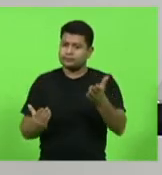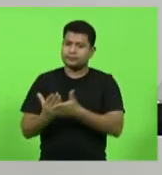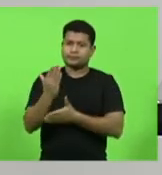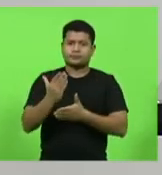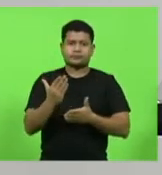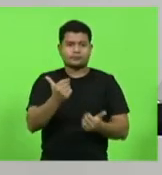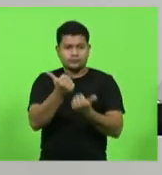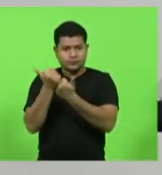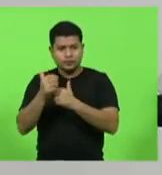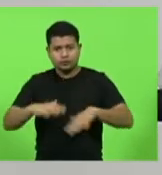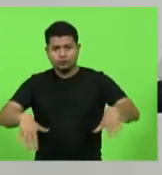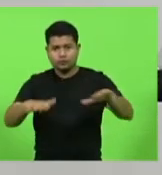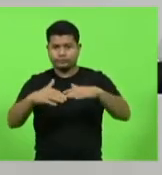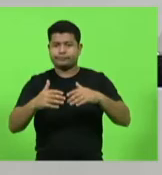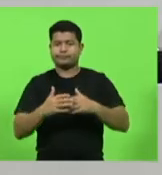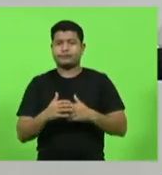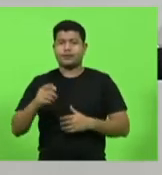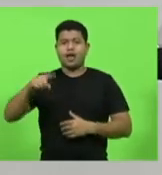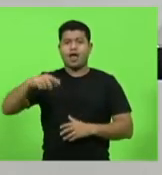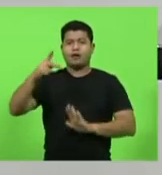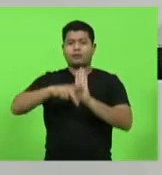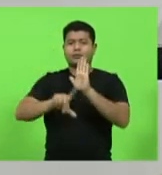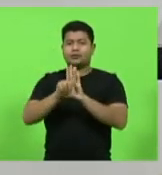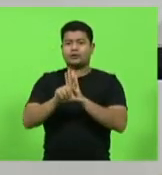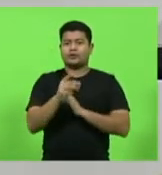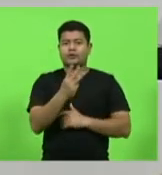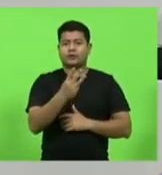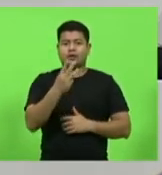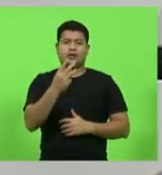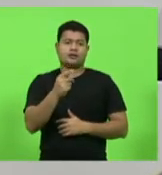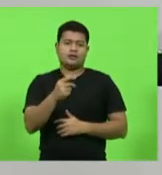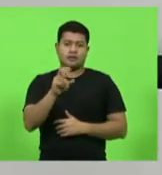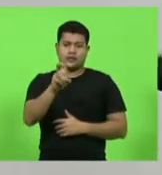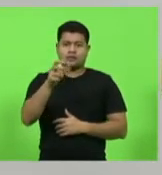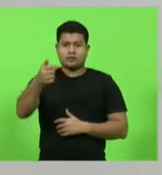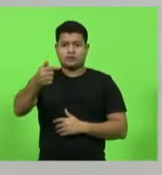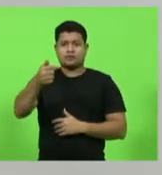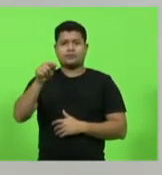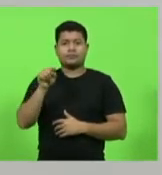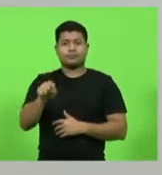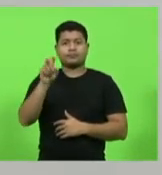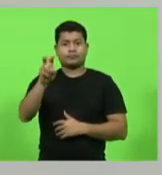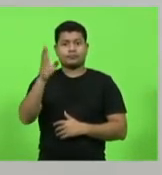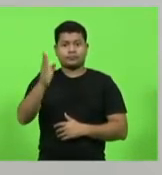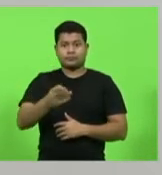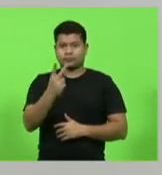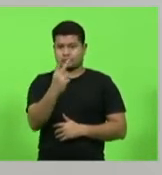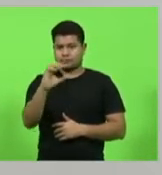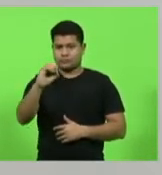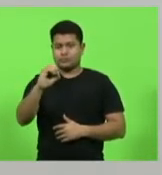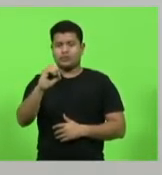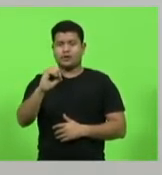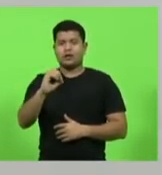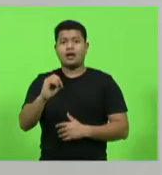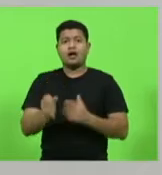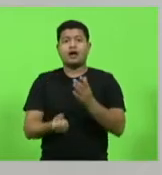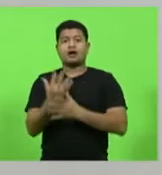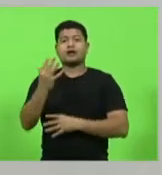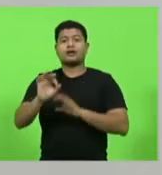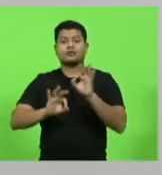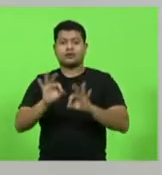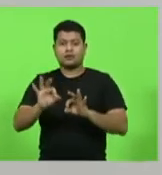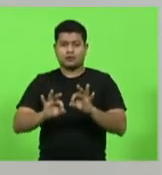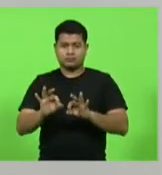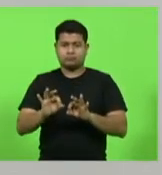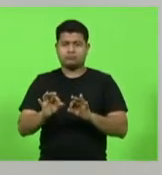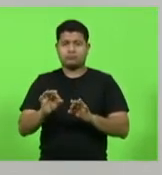apoio dos senhores. É o projeto de lei número 357.5 de 2020, que estabelece medidas protetivas